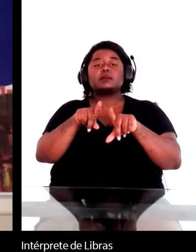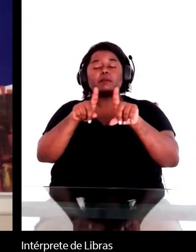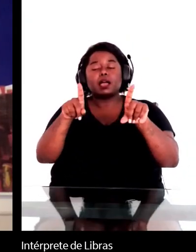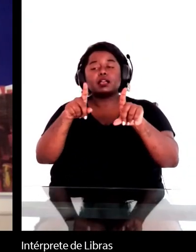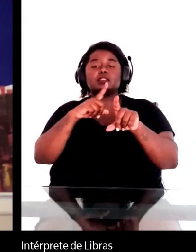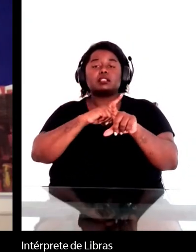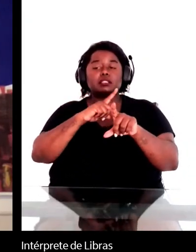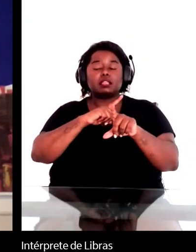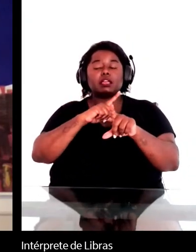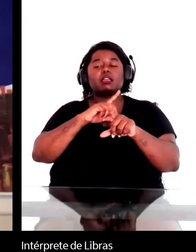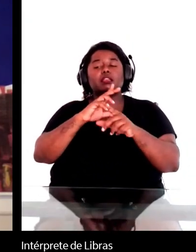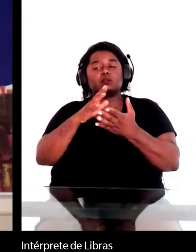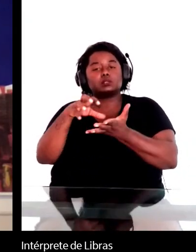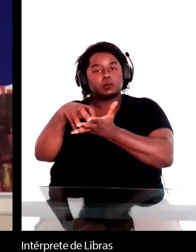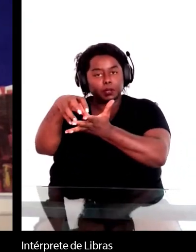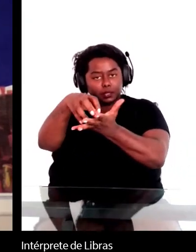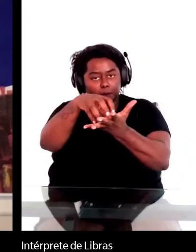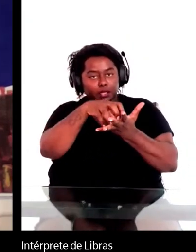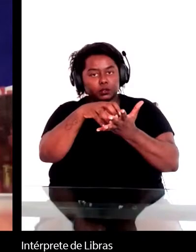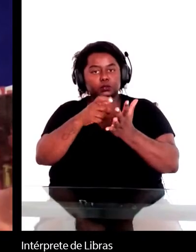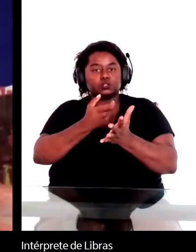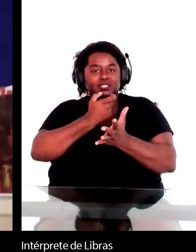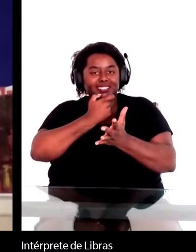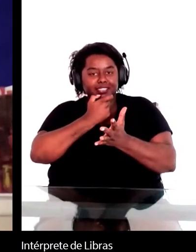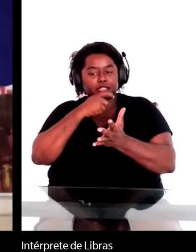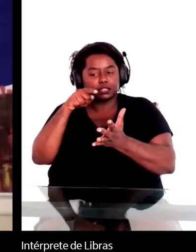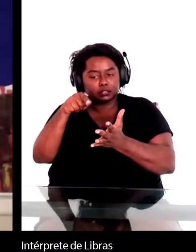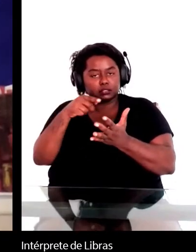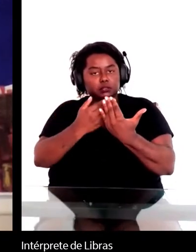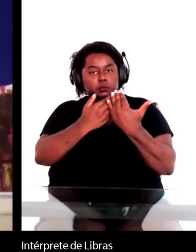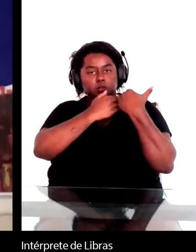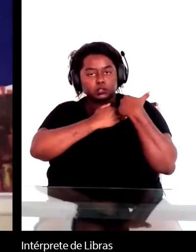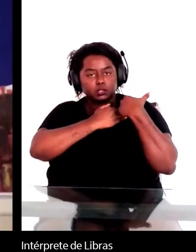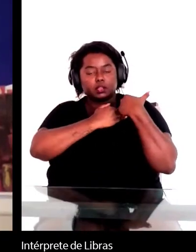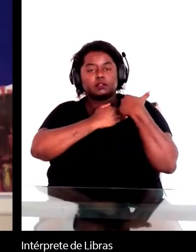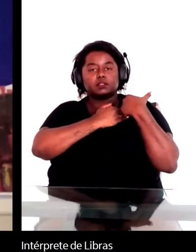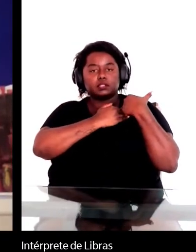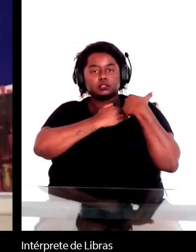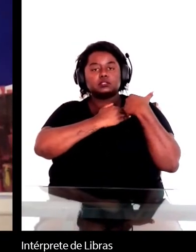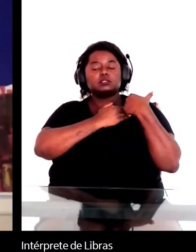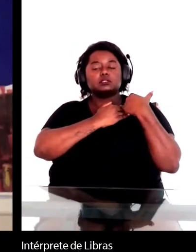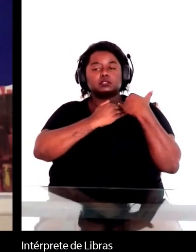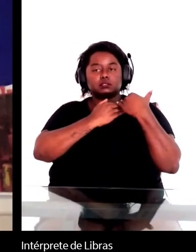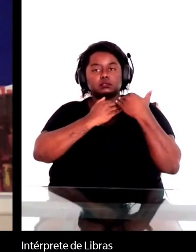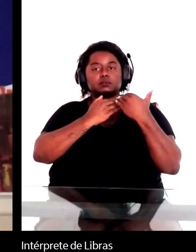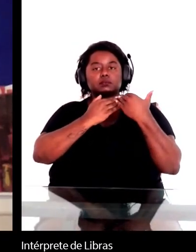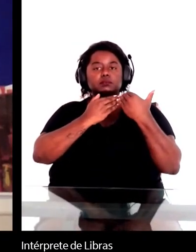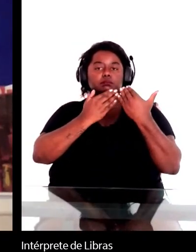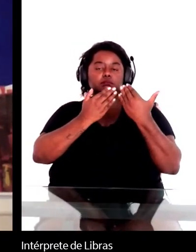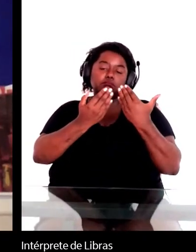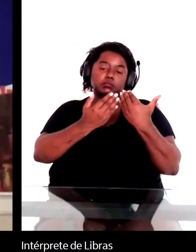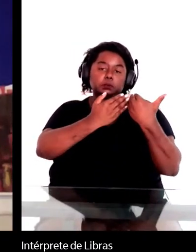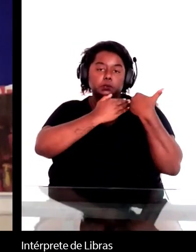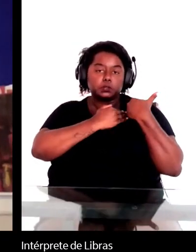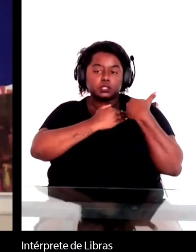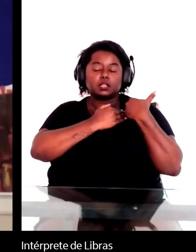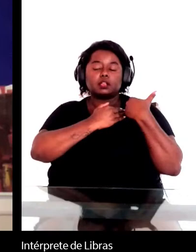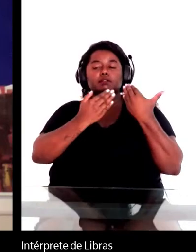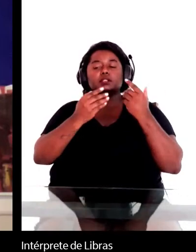que são responsáveis e nesse cenário onde o futuro e os futuros